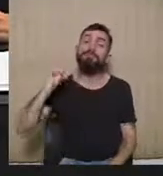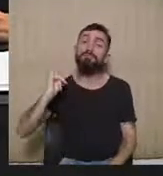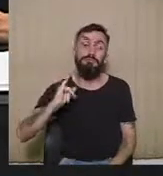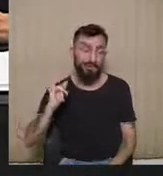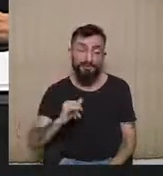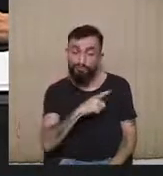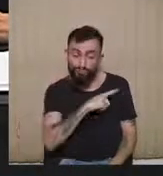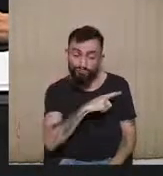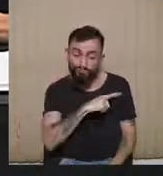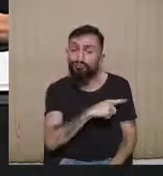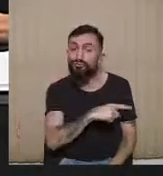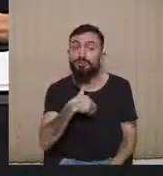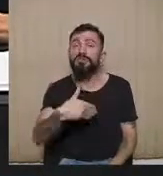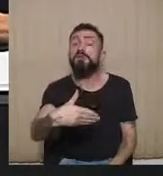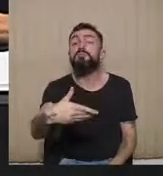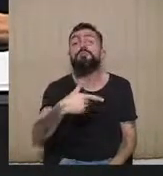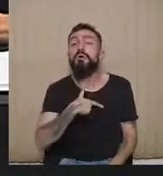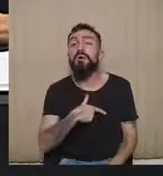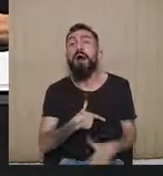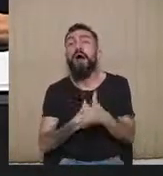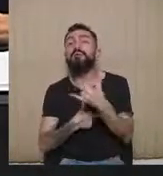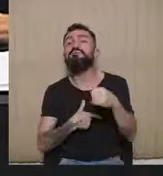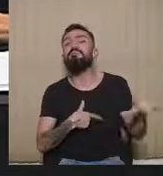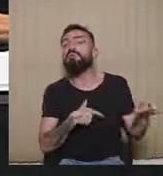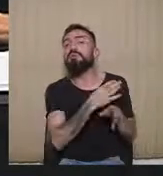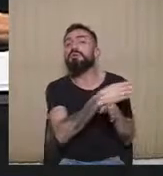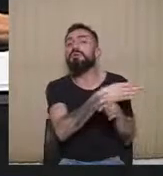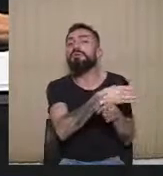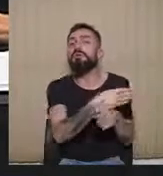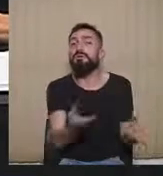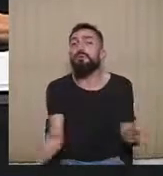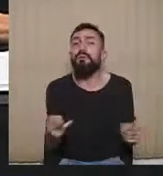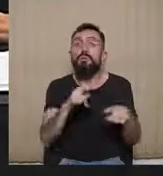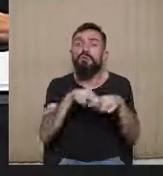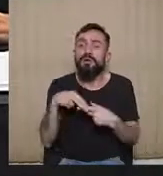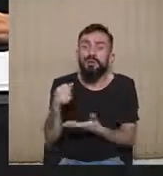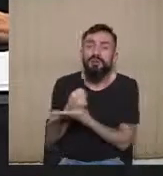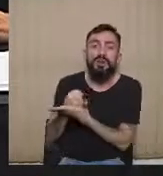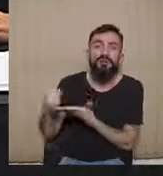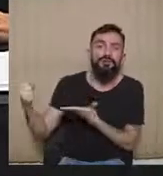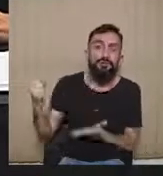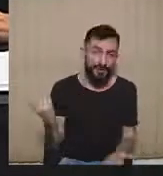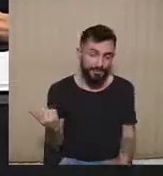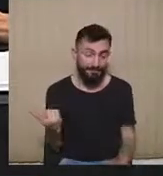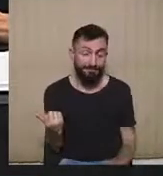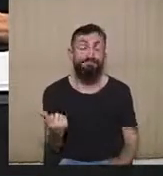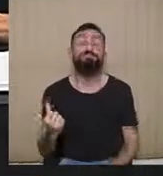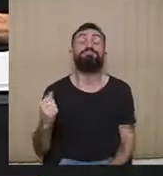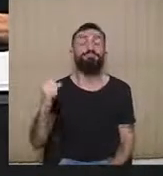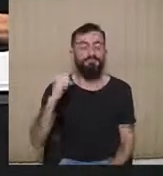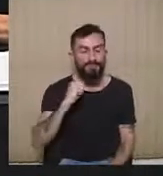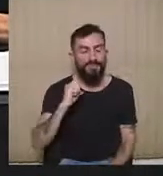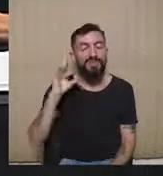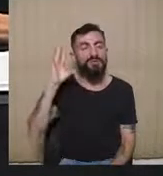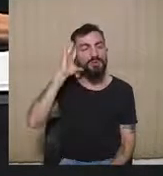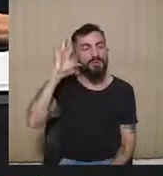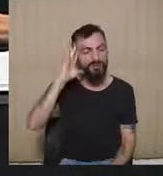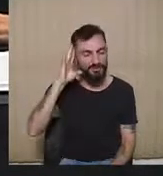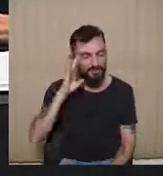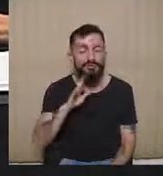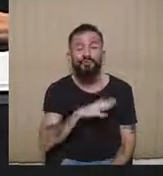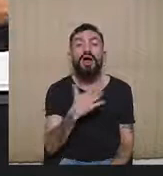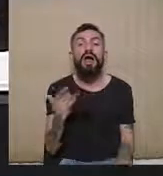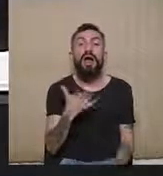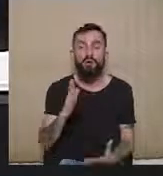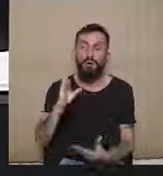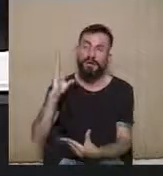de serem efetivamente penalizados? Então é isso que eu imagino, porque o direito fundamental de ação ele não é apenas um direito